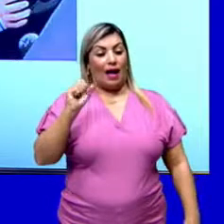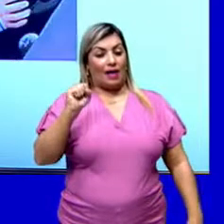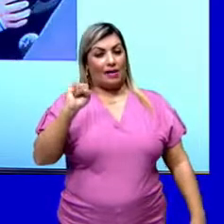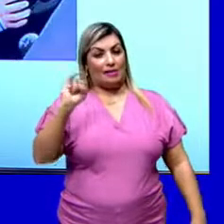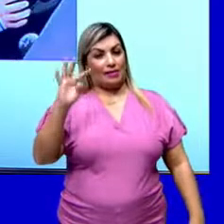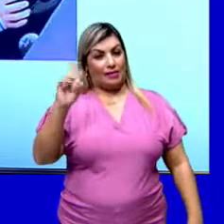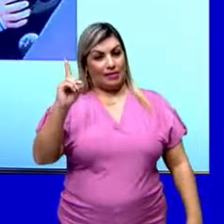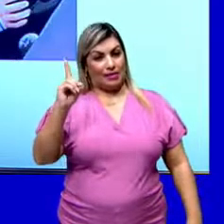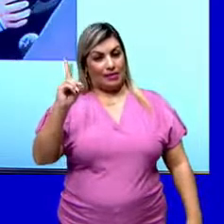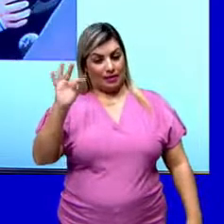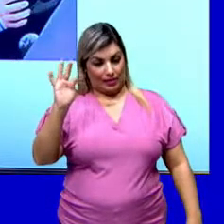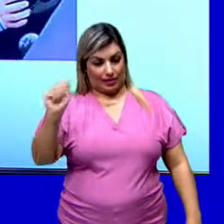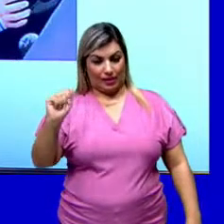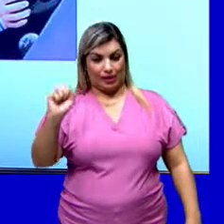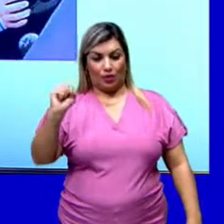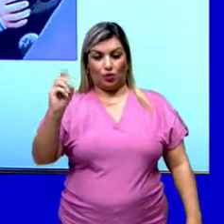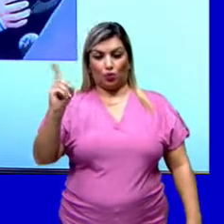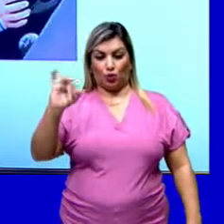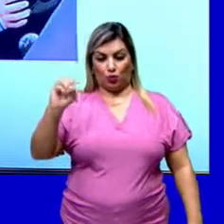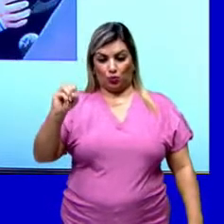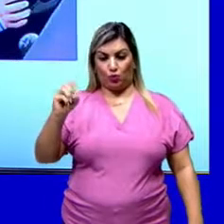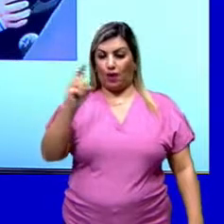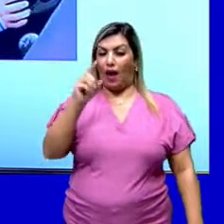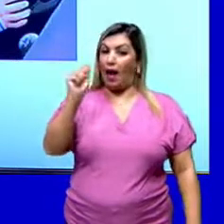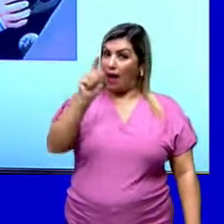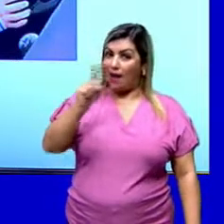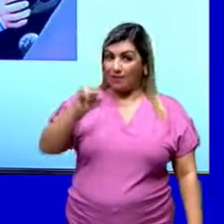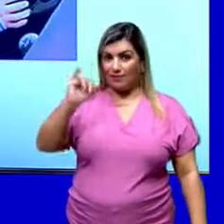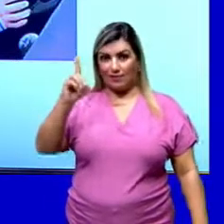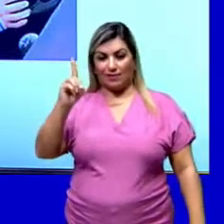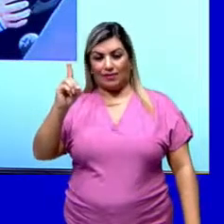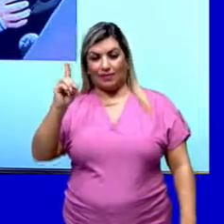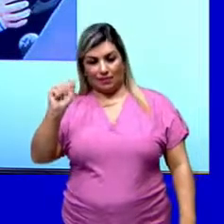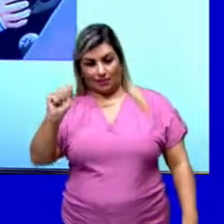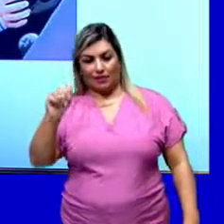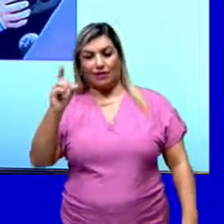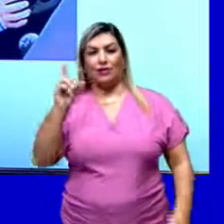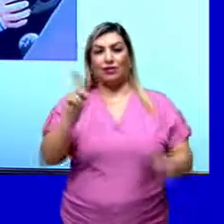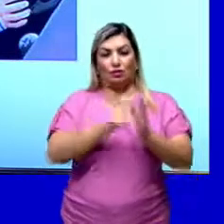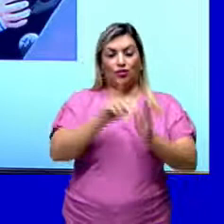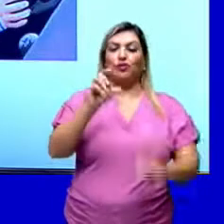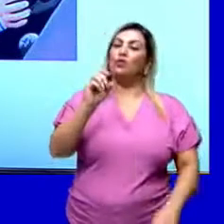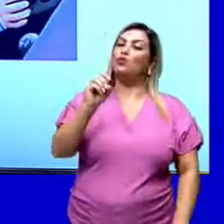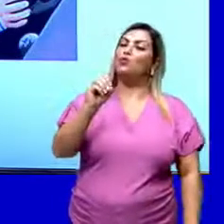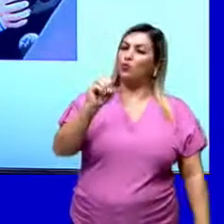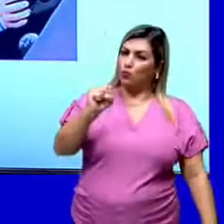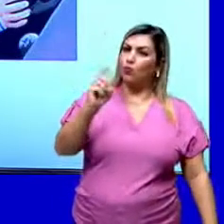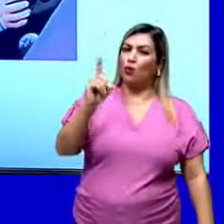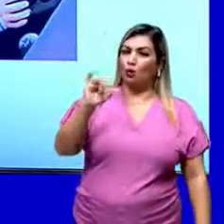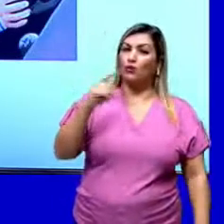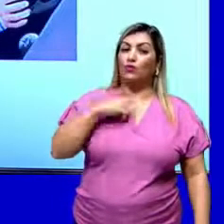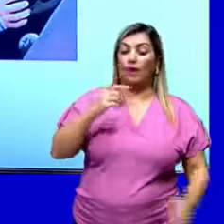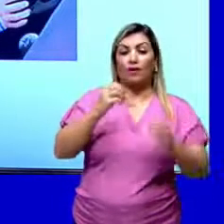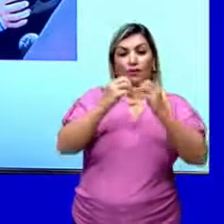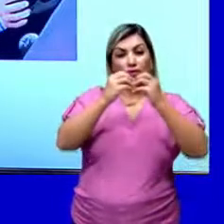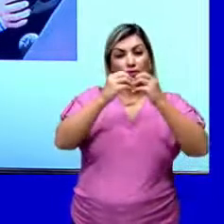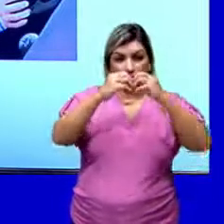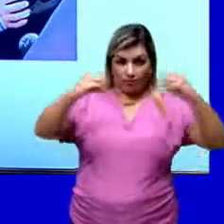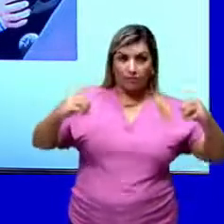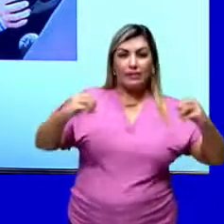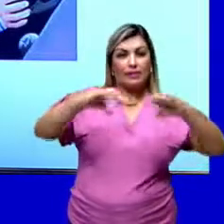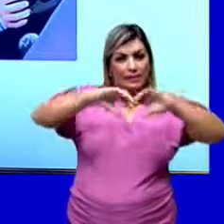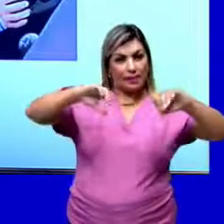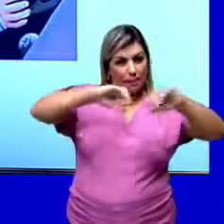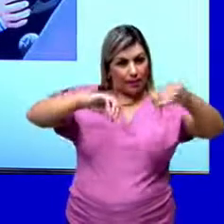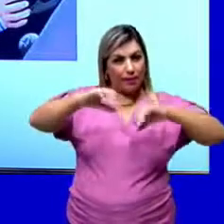o NaN3, sólido, tá? Ela vai se decompor nas suas substâncias originárias. Veja,